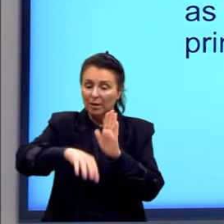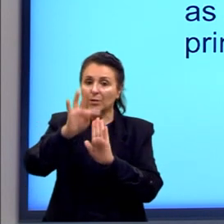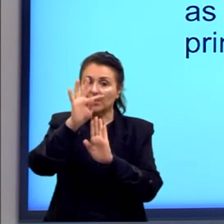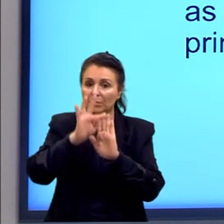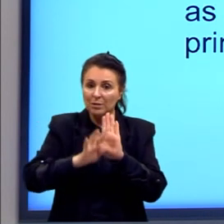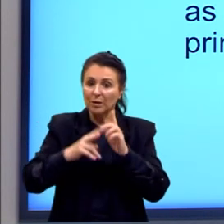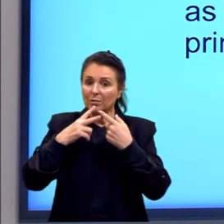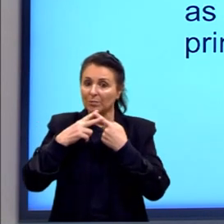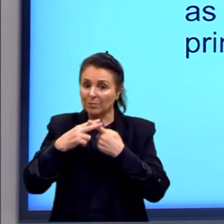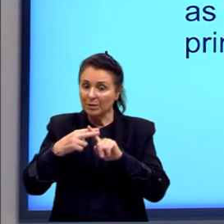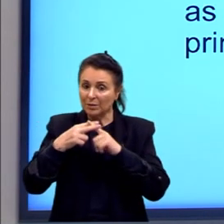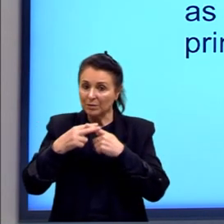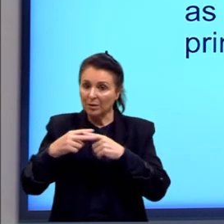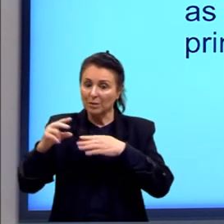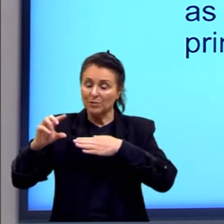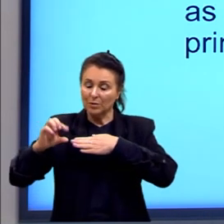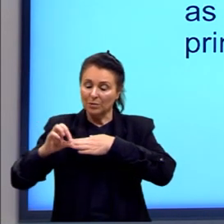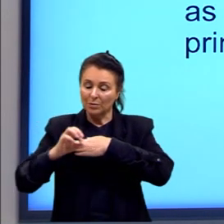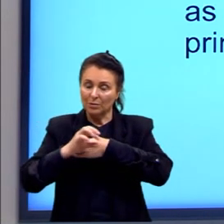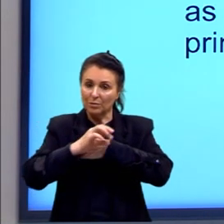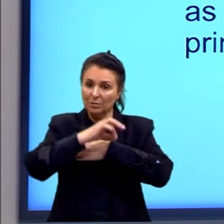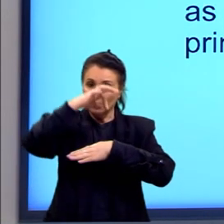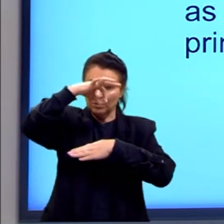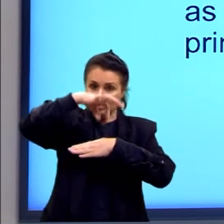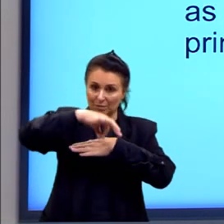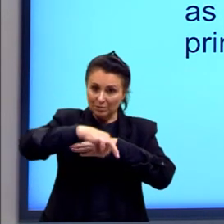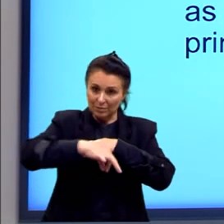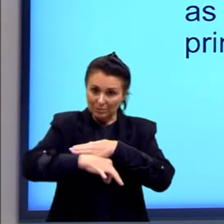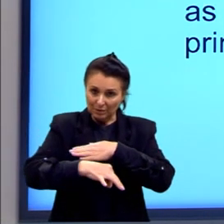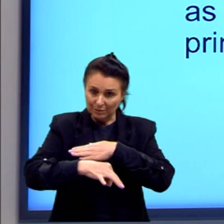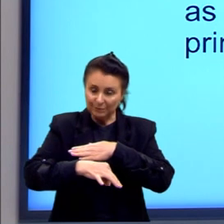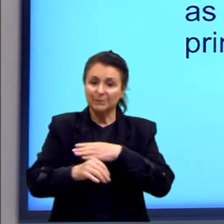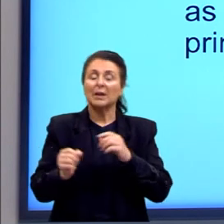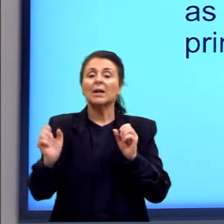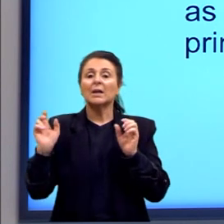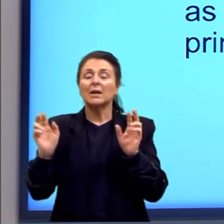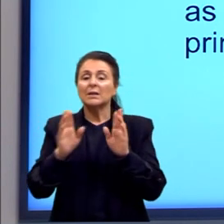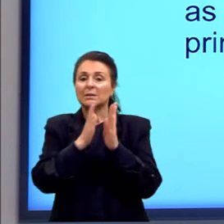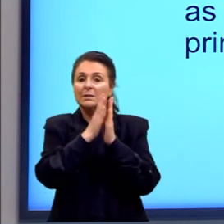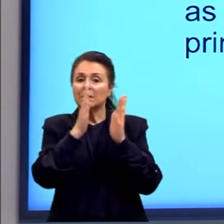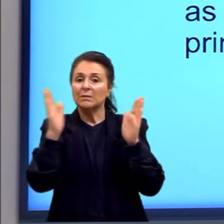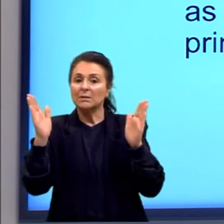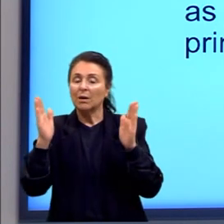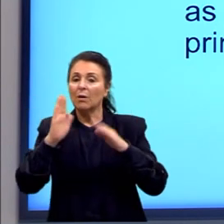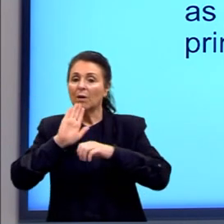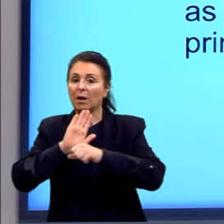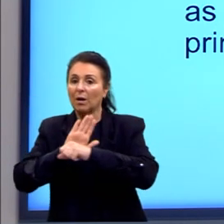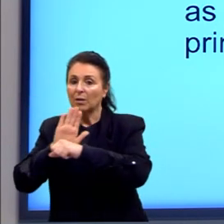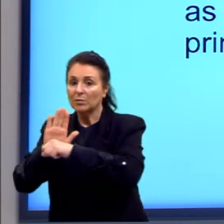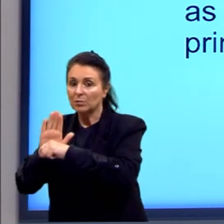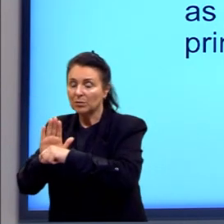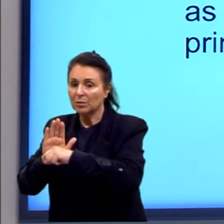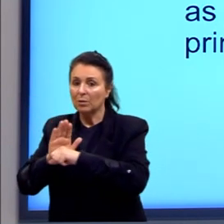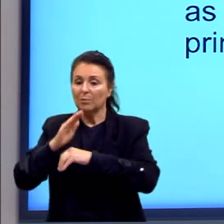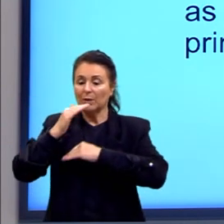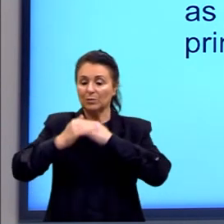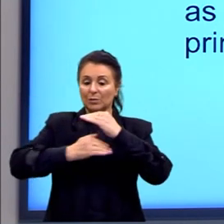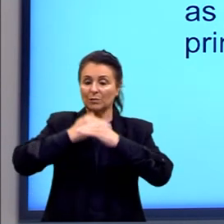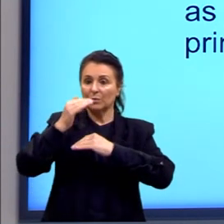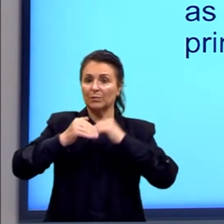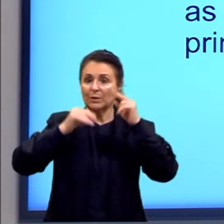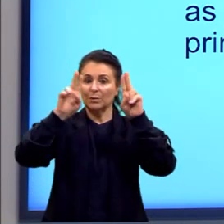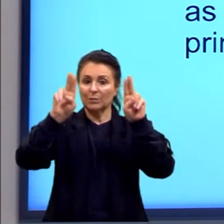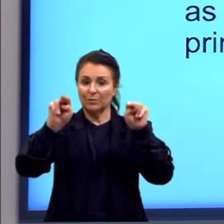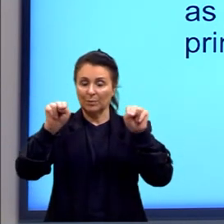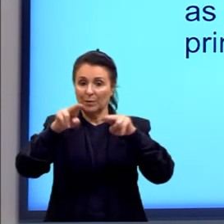os mecanismos de coesão sequencial contribuem para o desenvolvimento do tema. Dessa